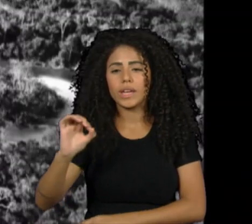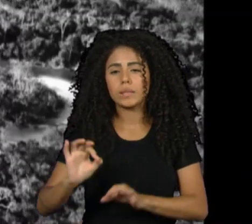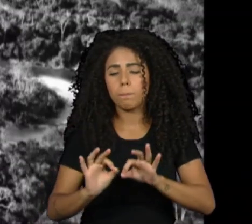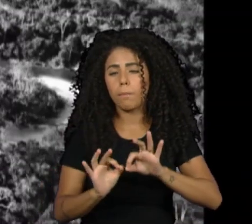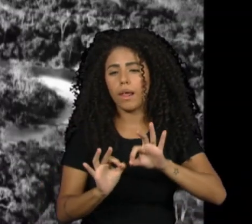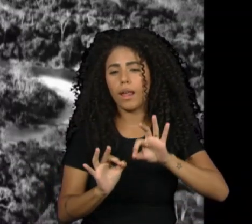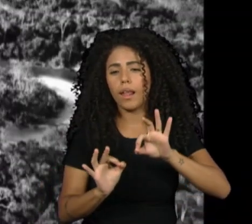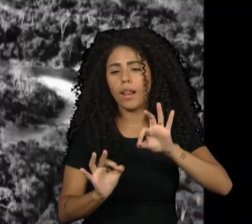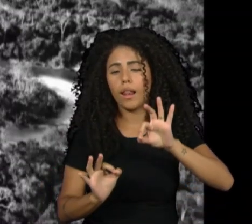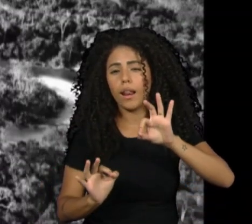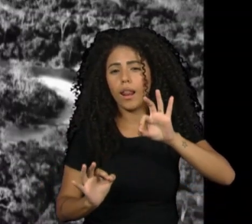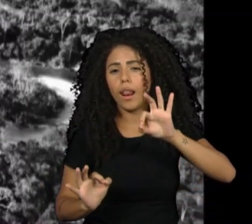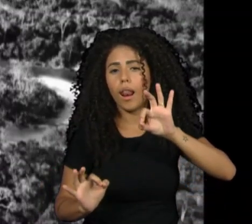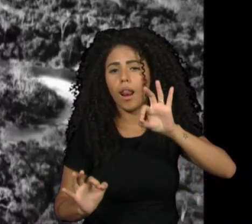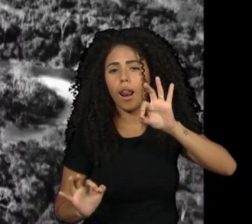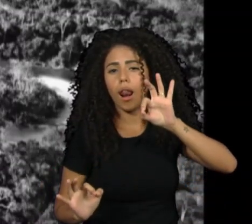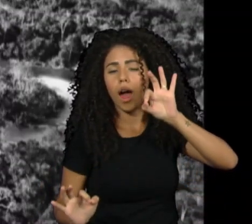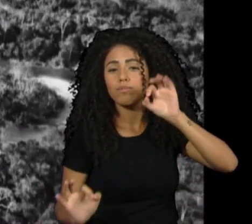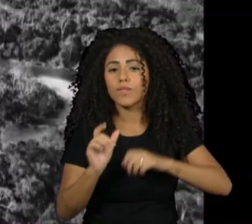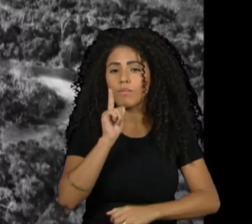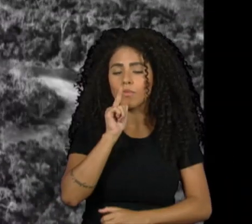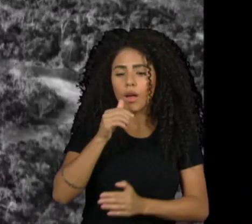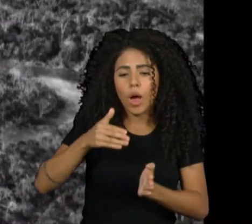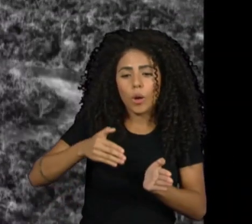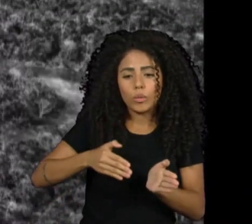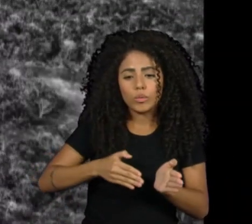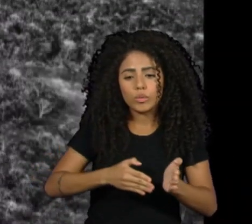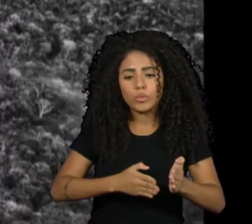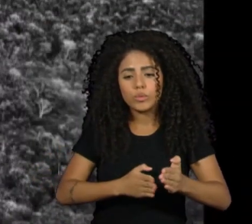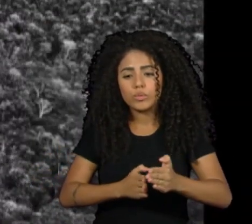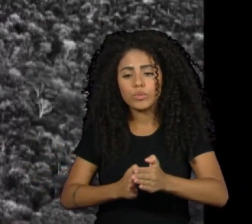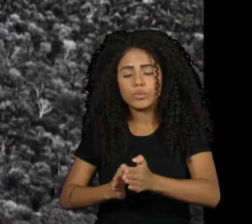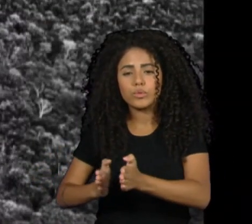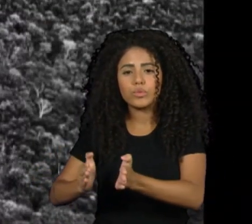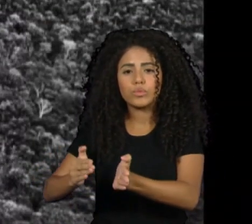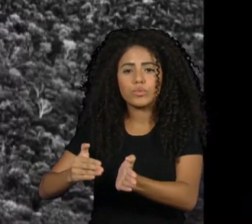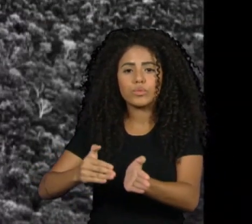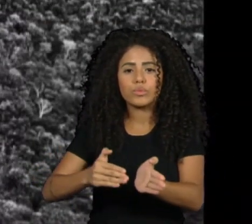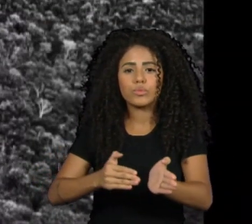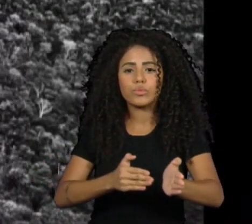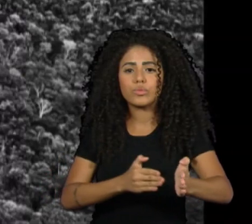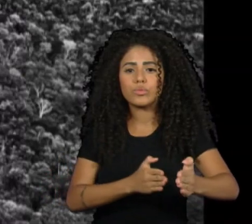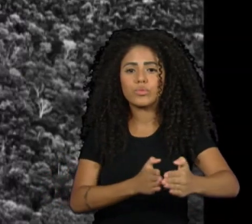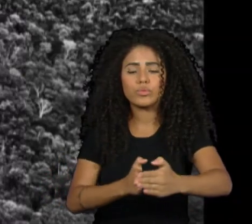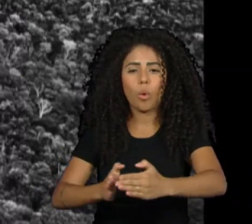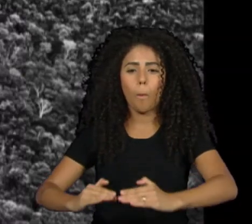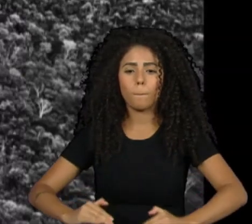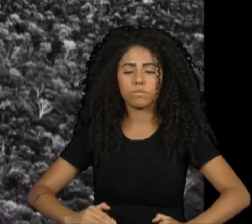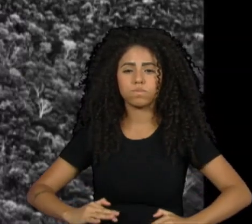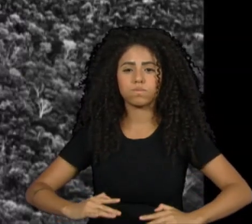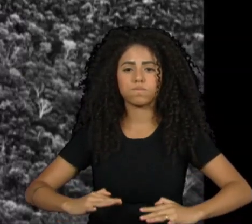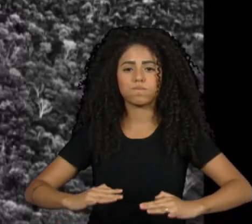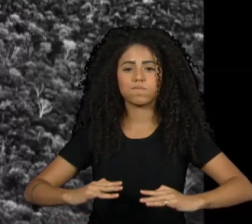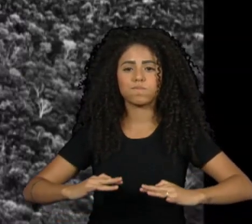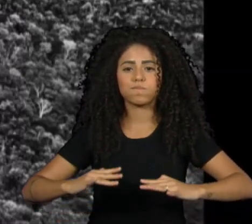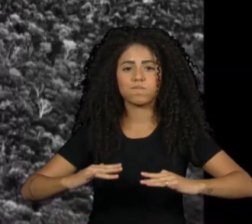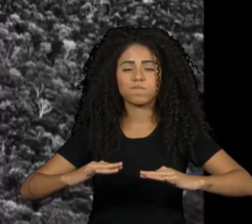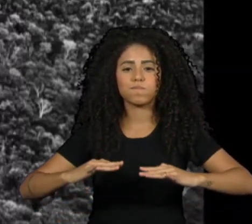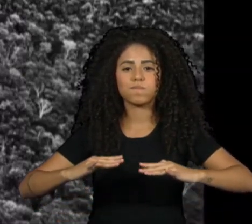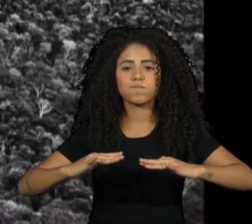extensão, despeja 17 bilhões de toneladas de água no